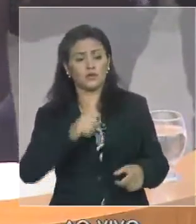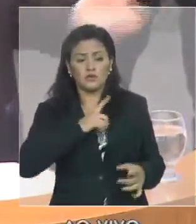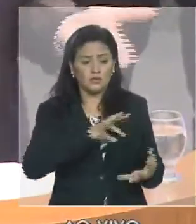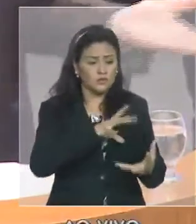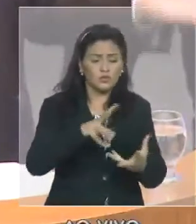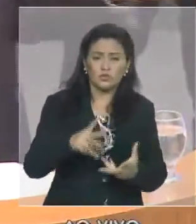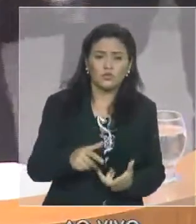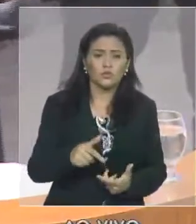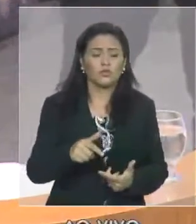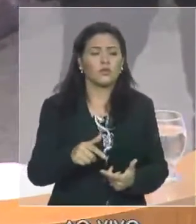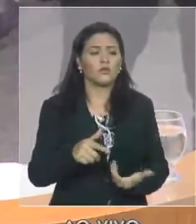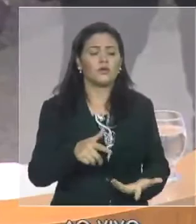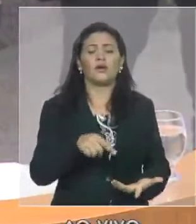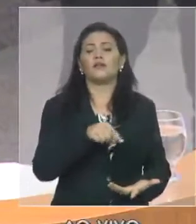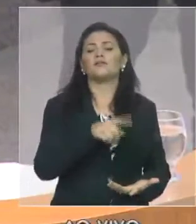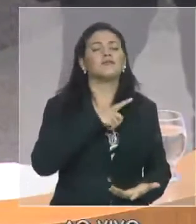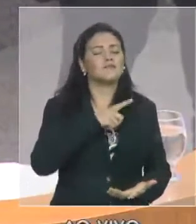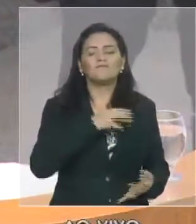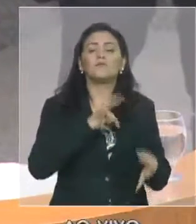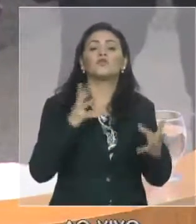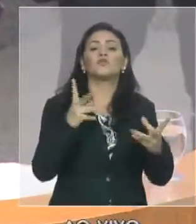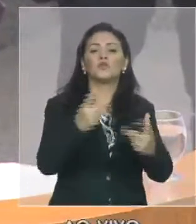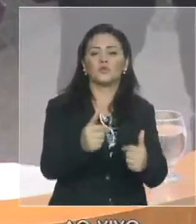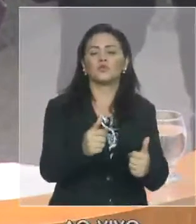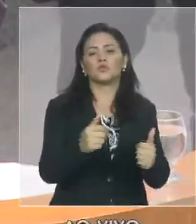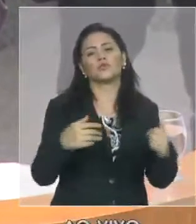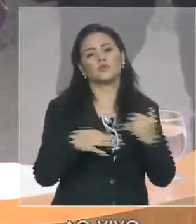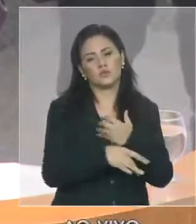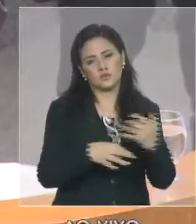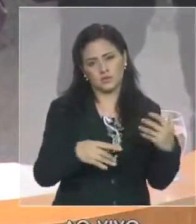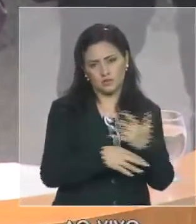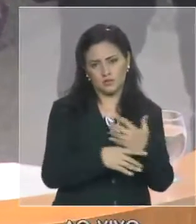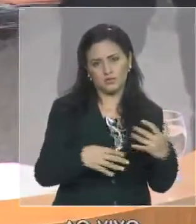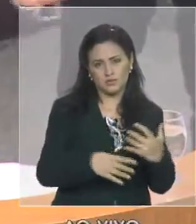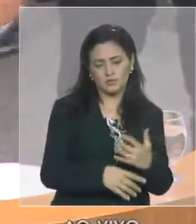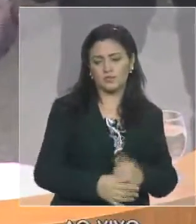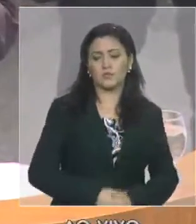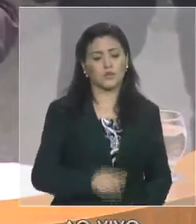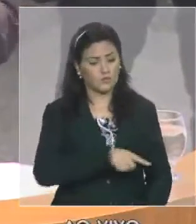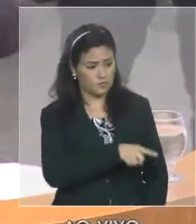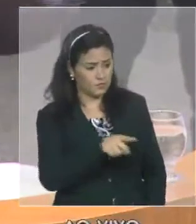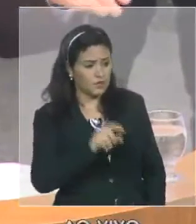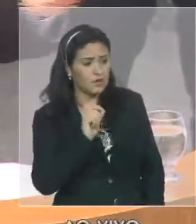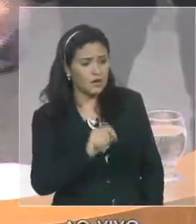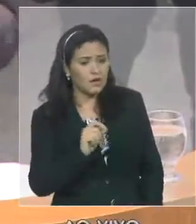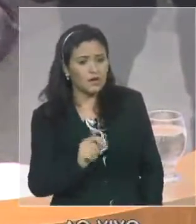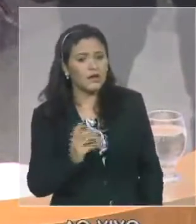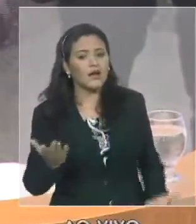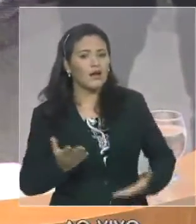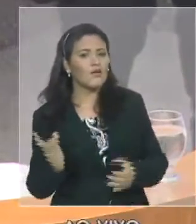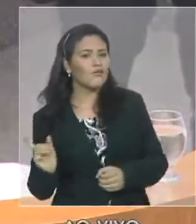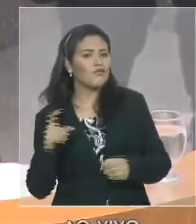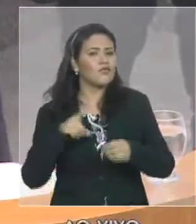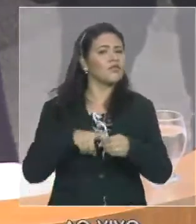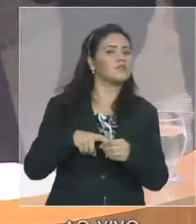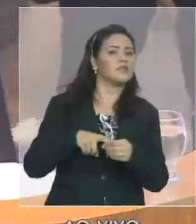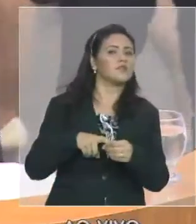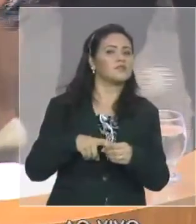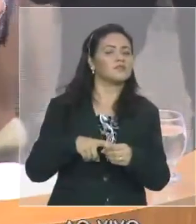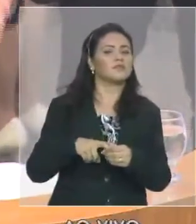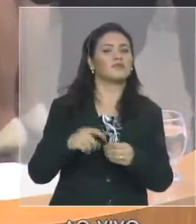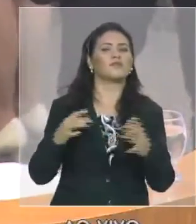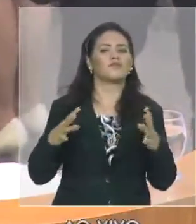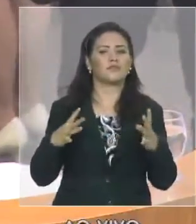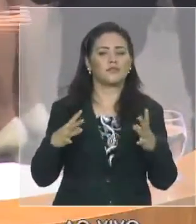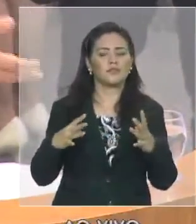senhoras e senhores recém-oriundos do recesso parlamentar, ao visitarem